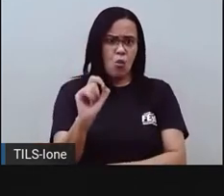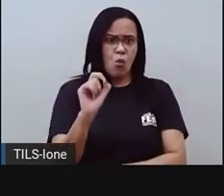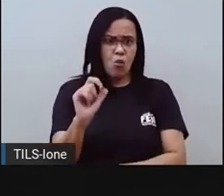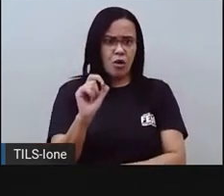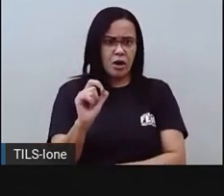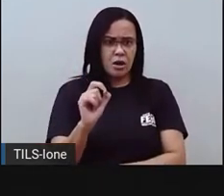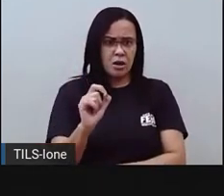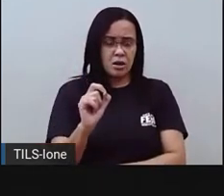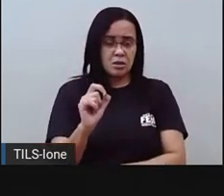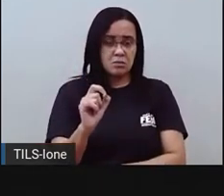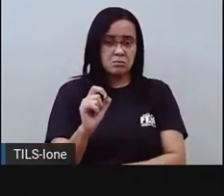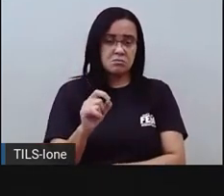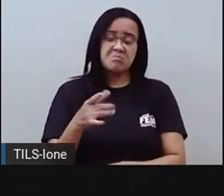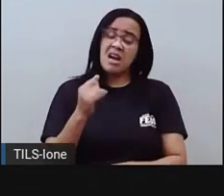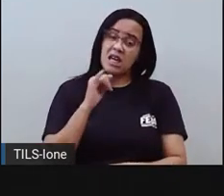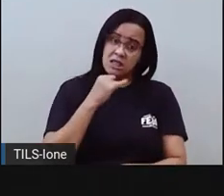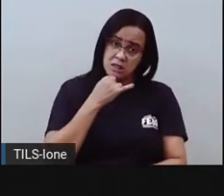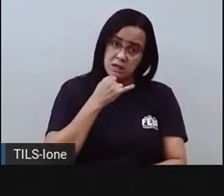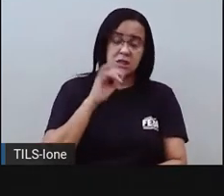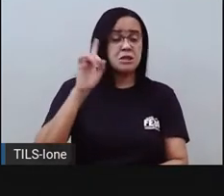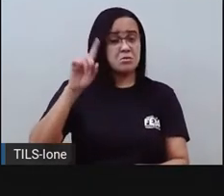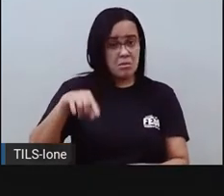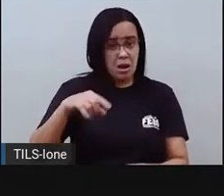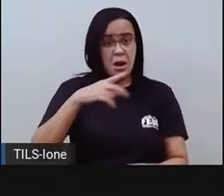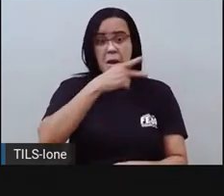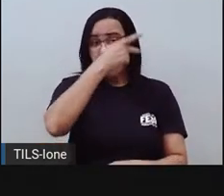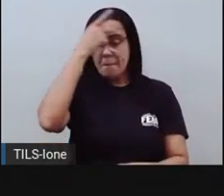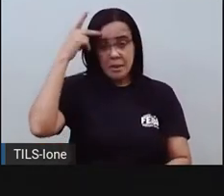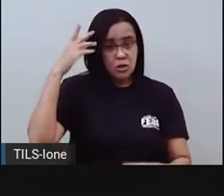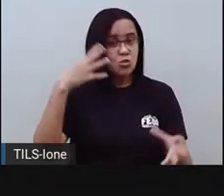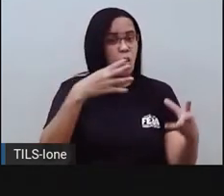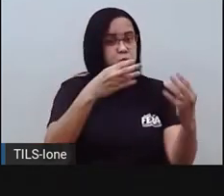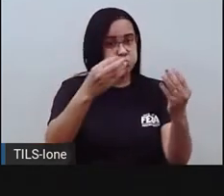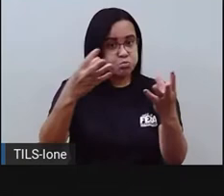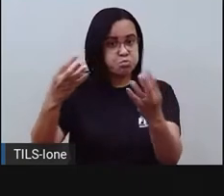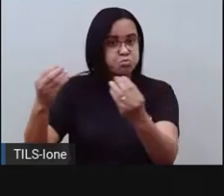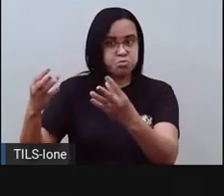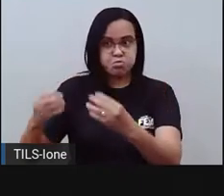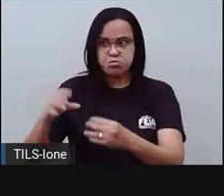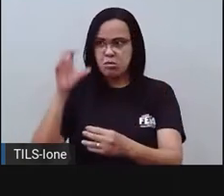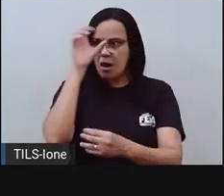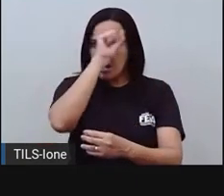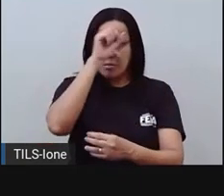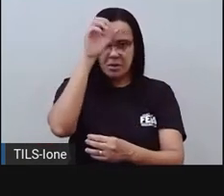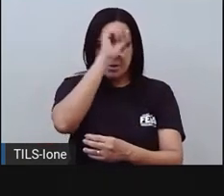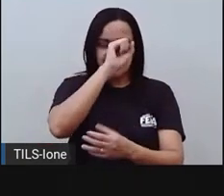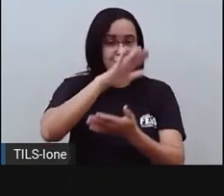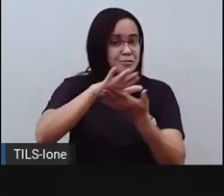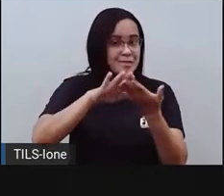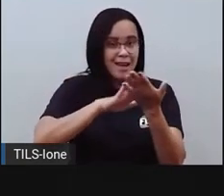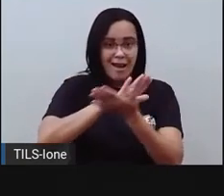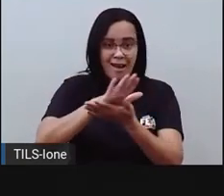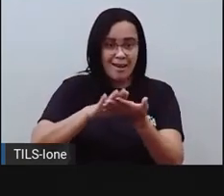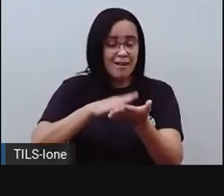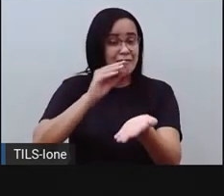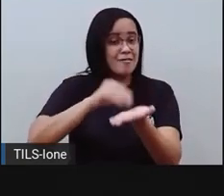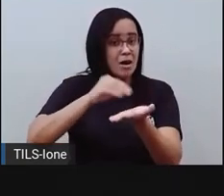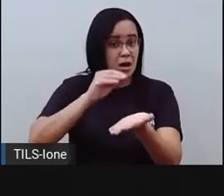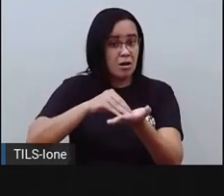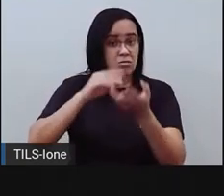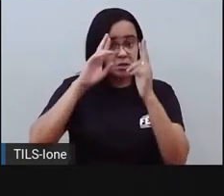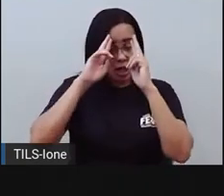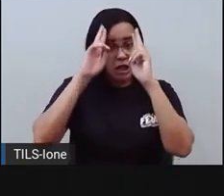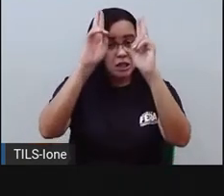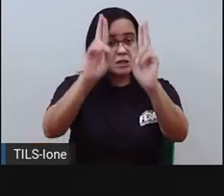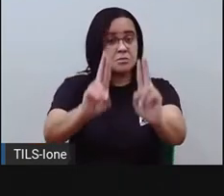muitas pessoas que ainda não aprenderam a respeitar as diferenças, né? Existem muitos adultos